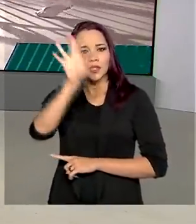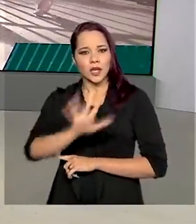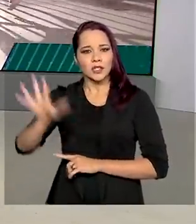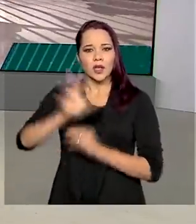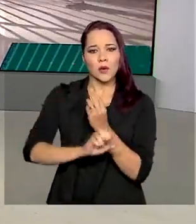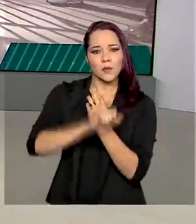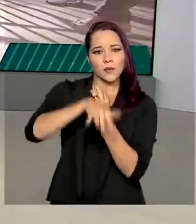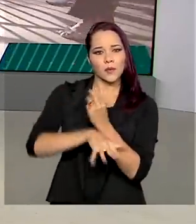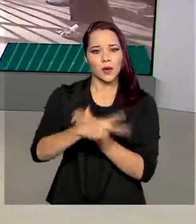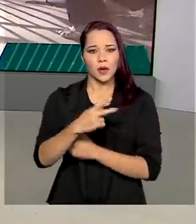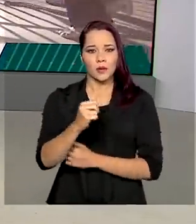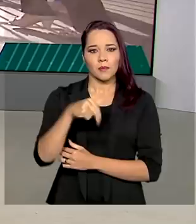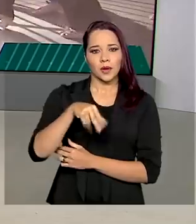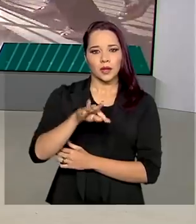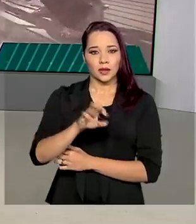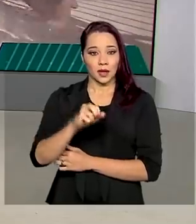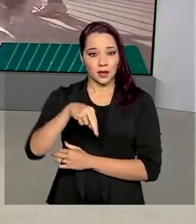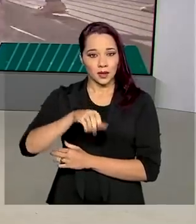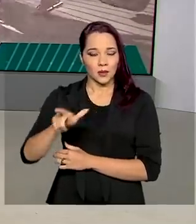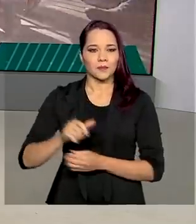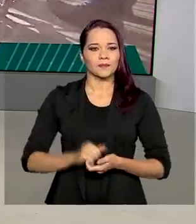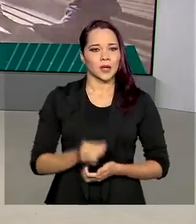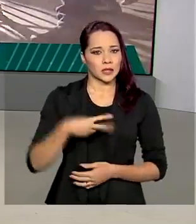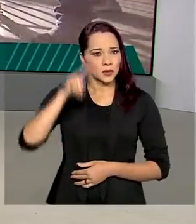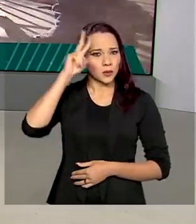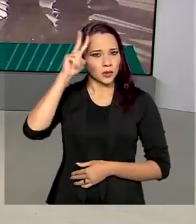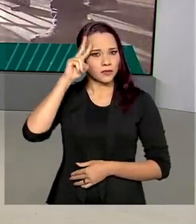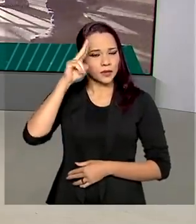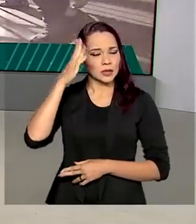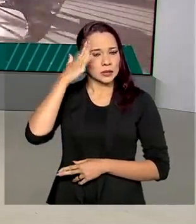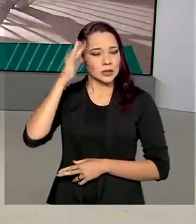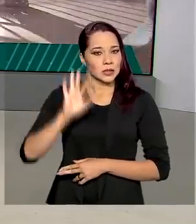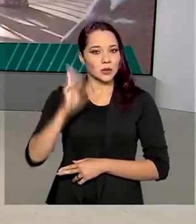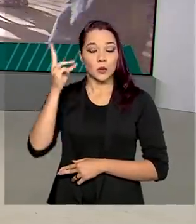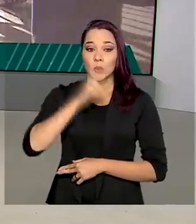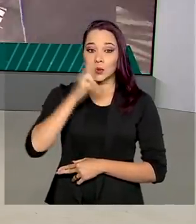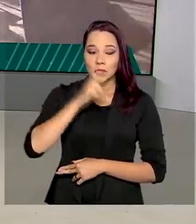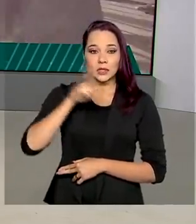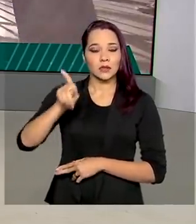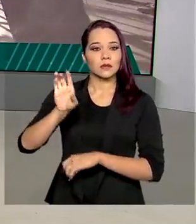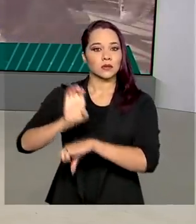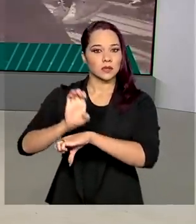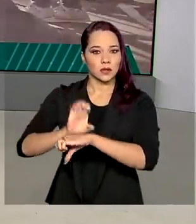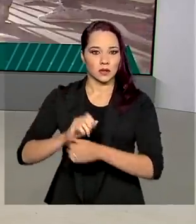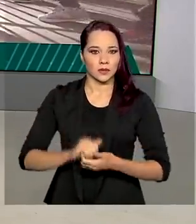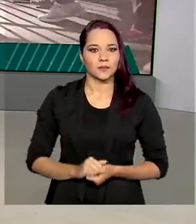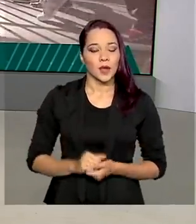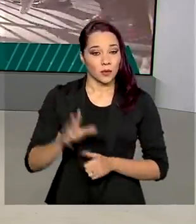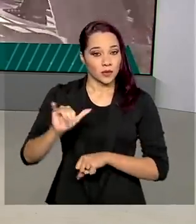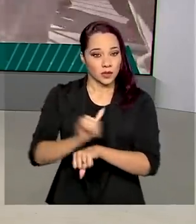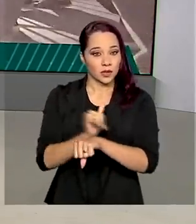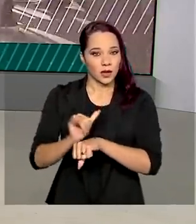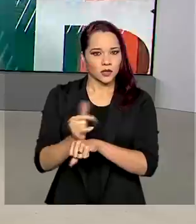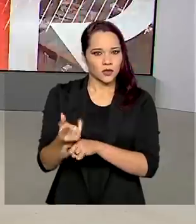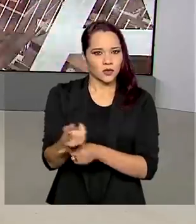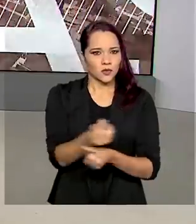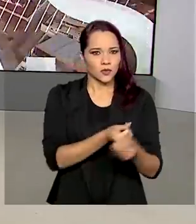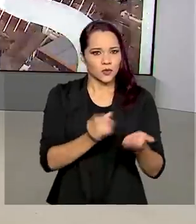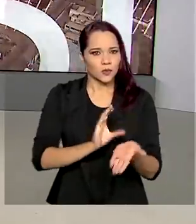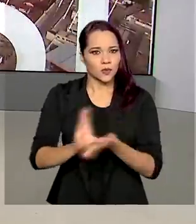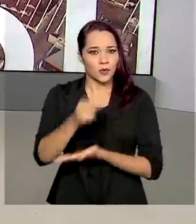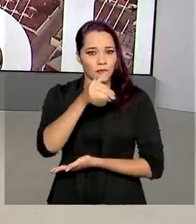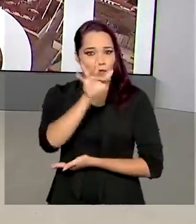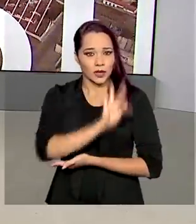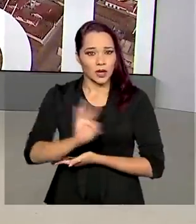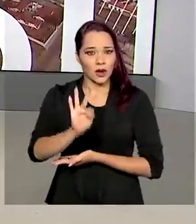região do Pantanal. Nesta segunda-feira foi reconhecida a situação de emergência no Estado. Com a medida, recursos federais vão